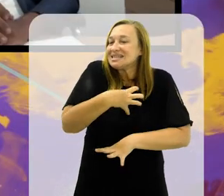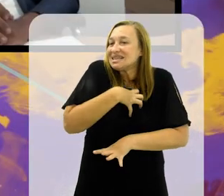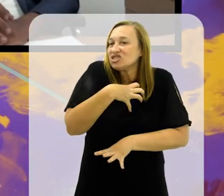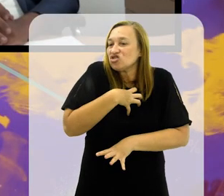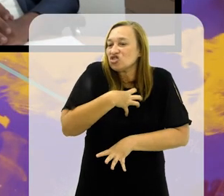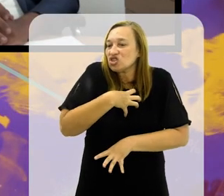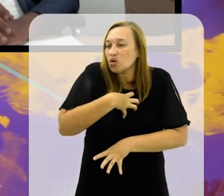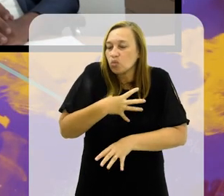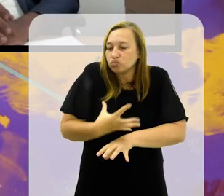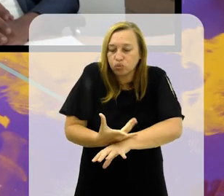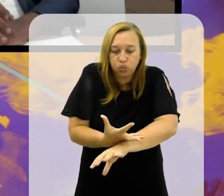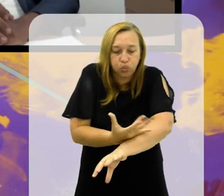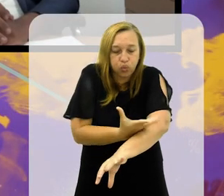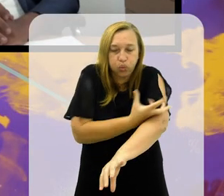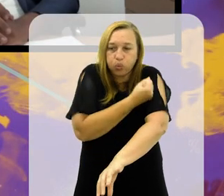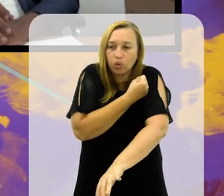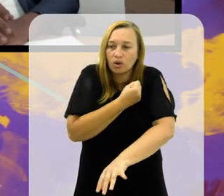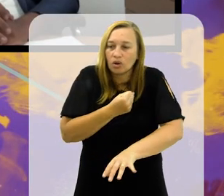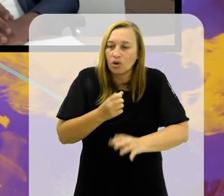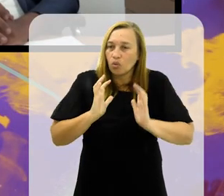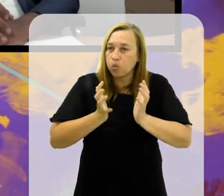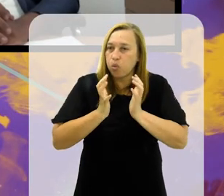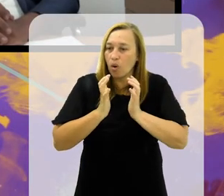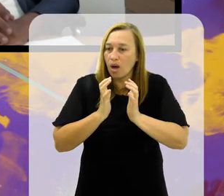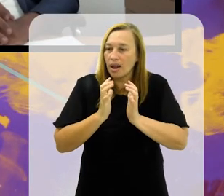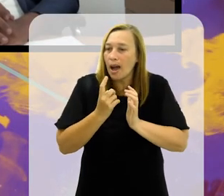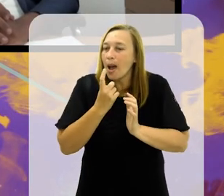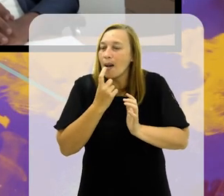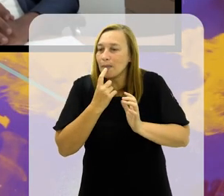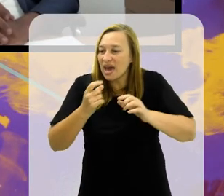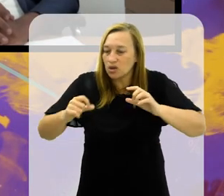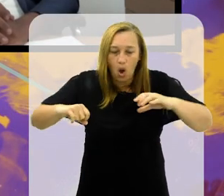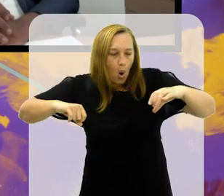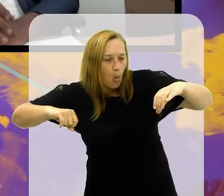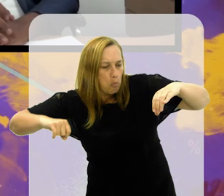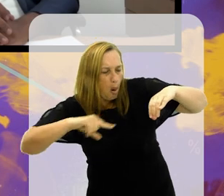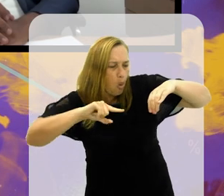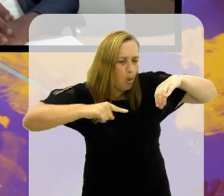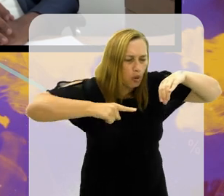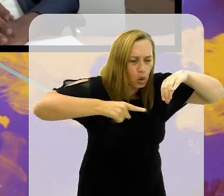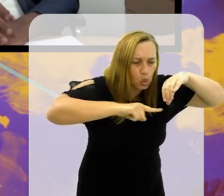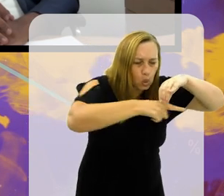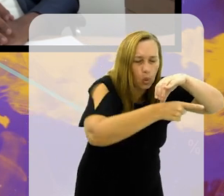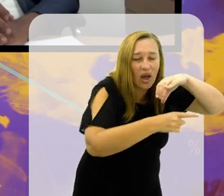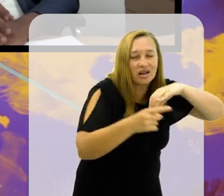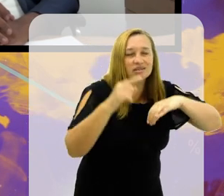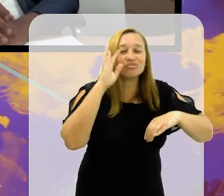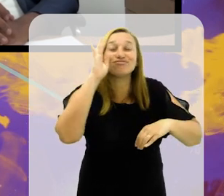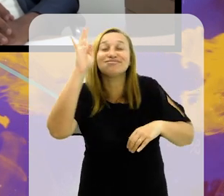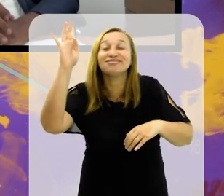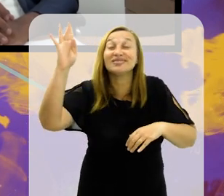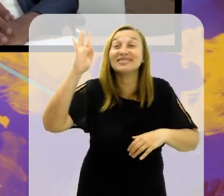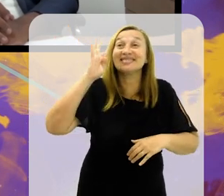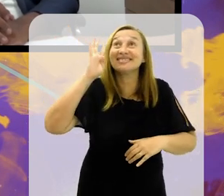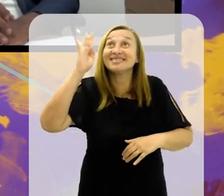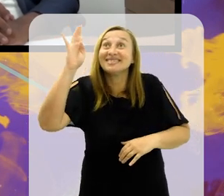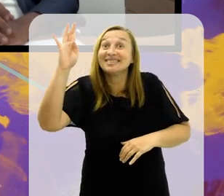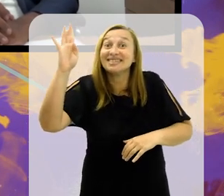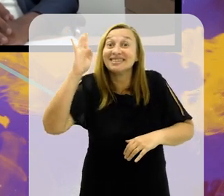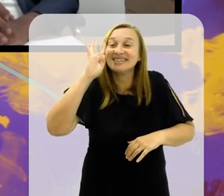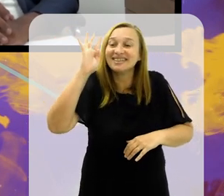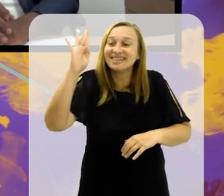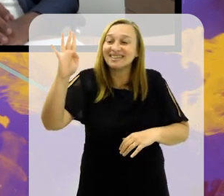eles sentiam a emoção quando a bola já estava perto do gol, quando saiu um gol. Então, eles imaginavam